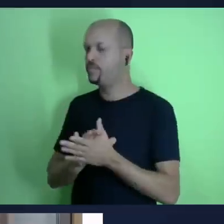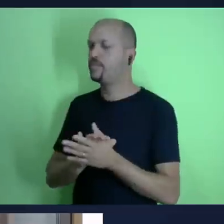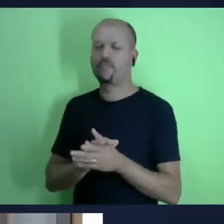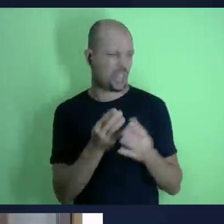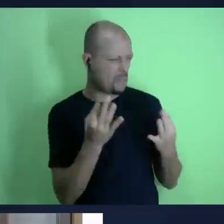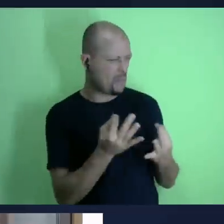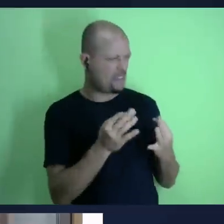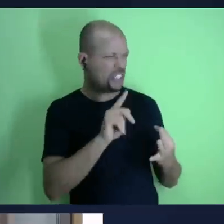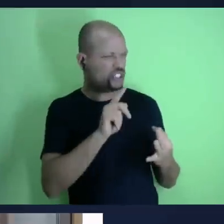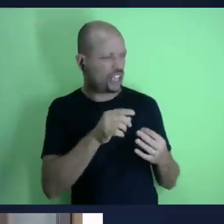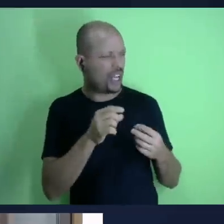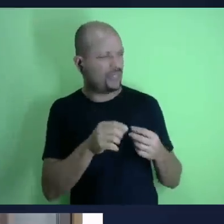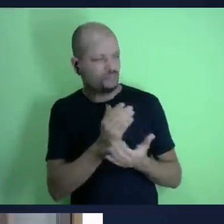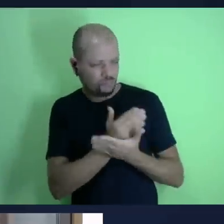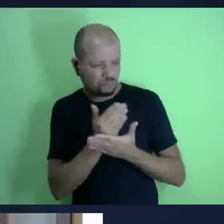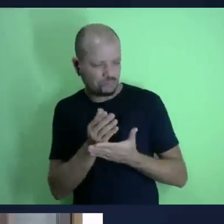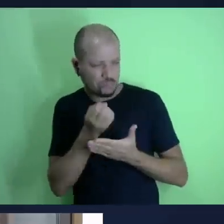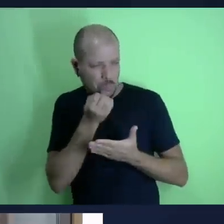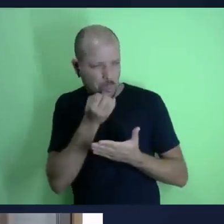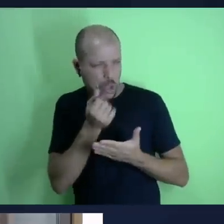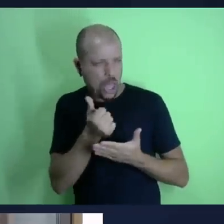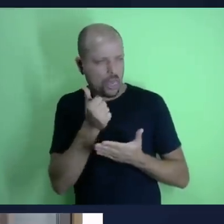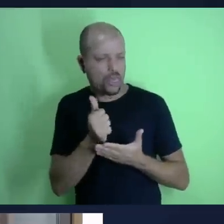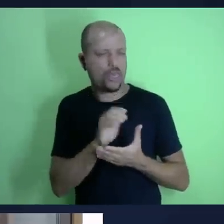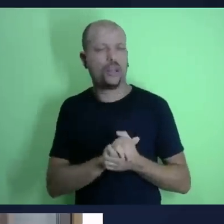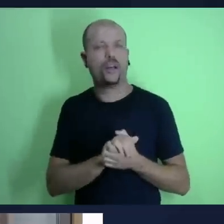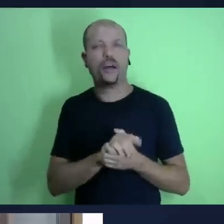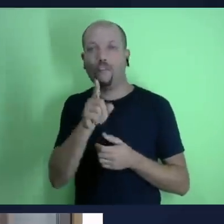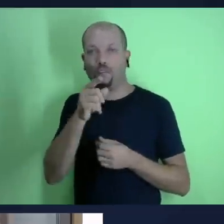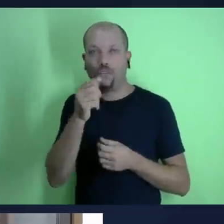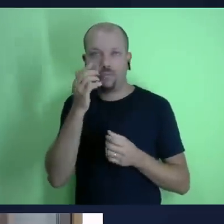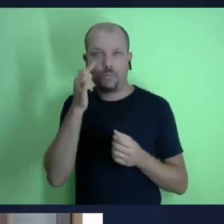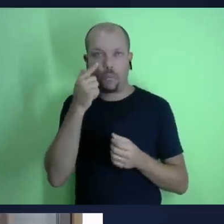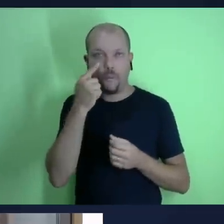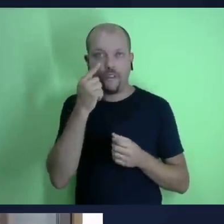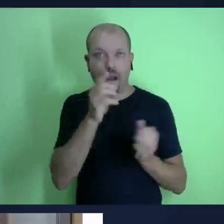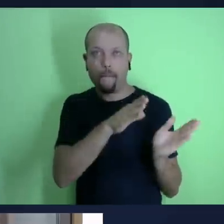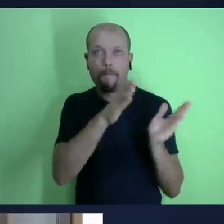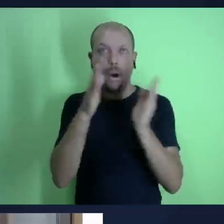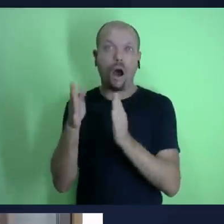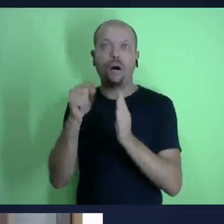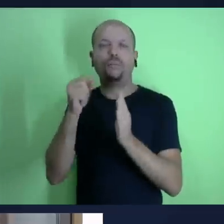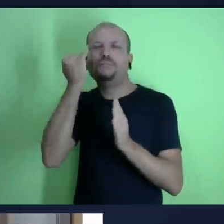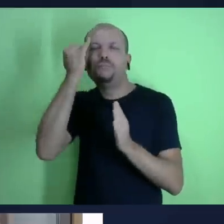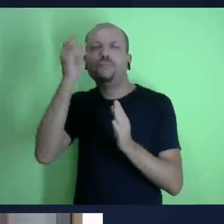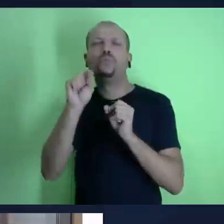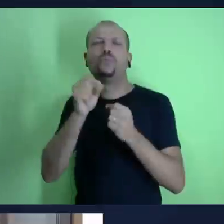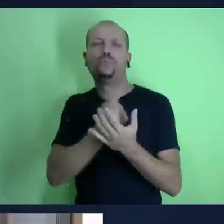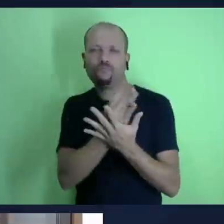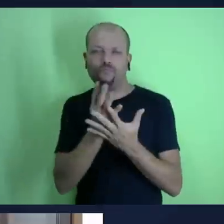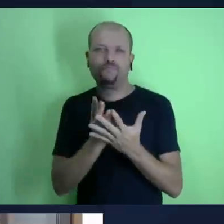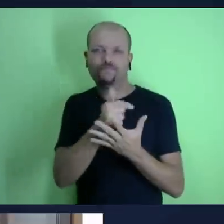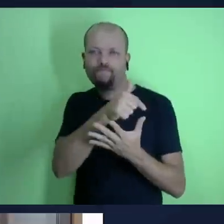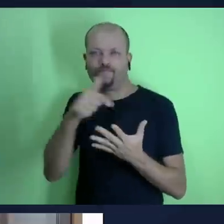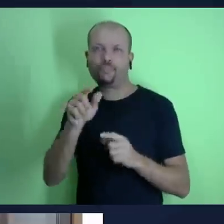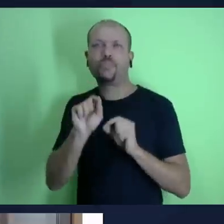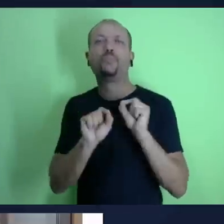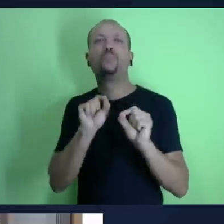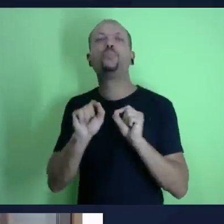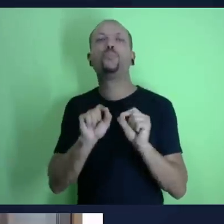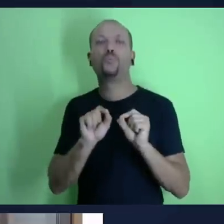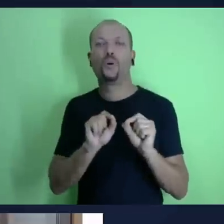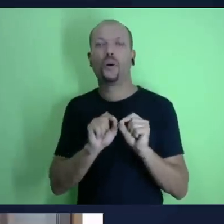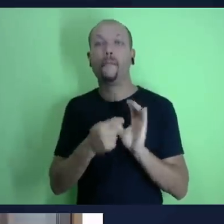qual é o nosso papel pelo menos inicialmente dentro deste relacionamento entre nós e deus